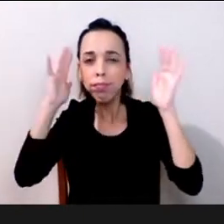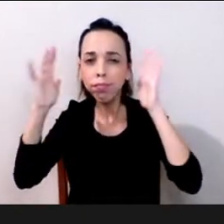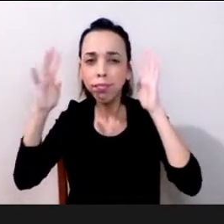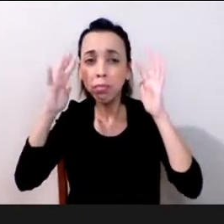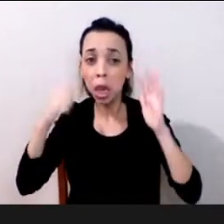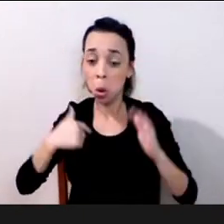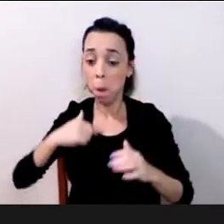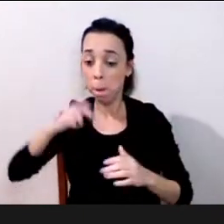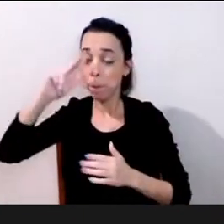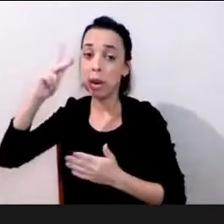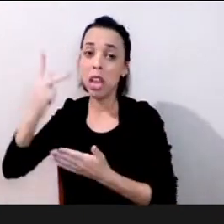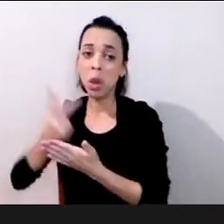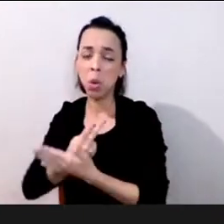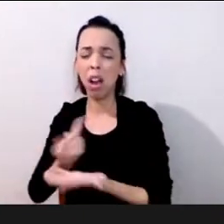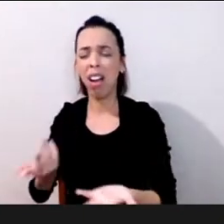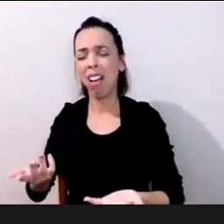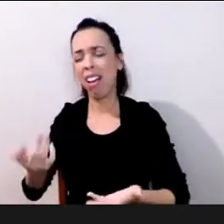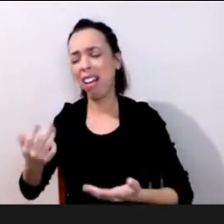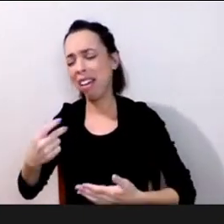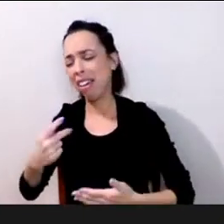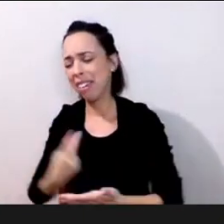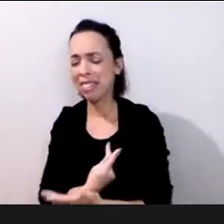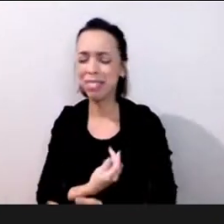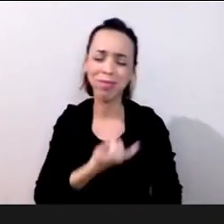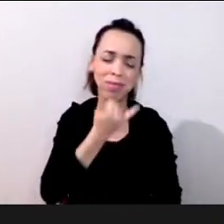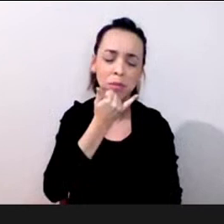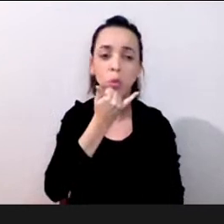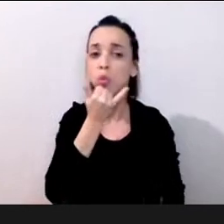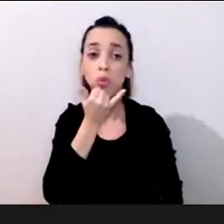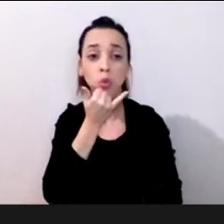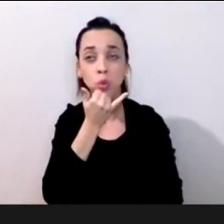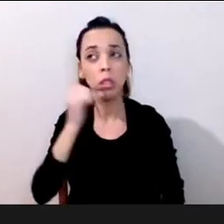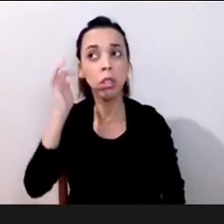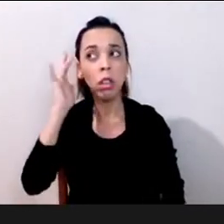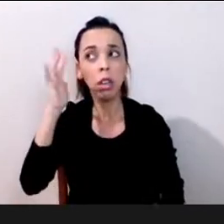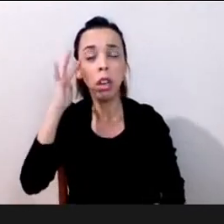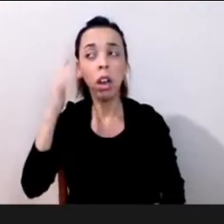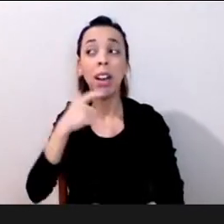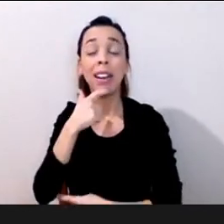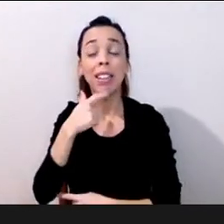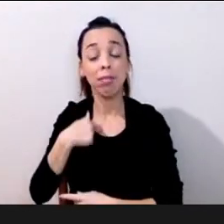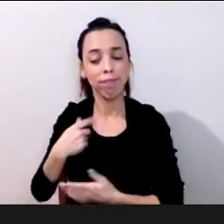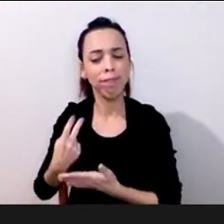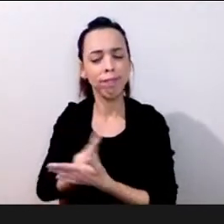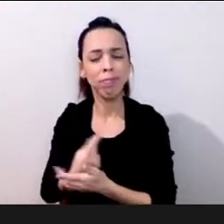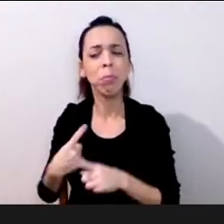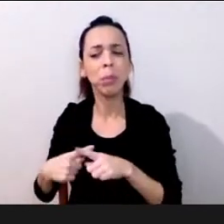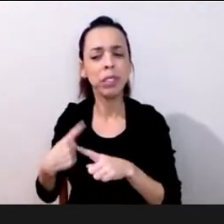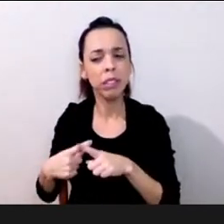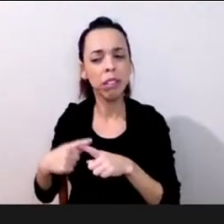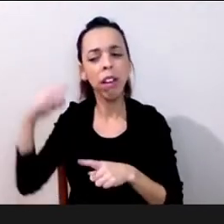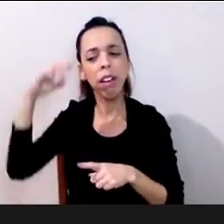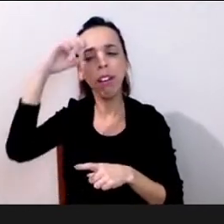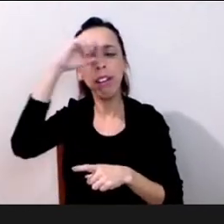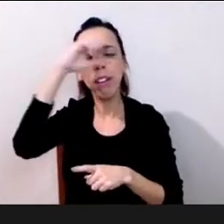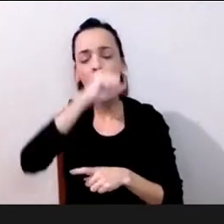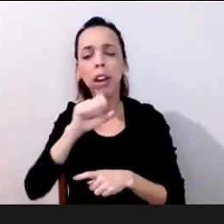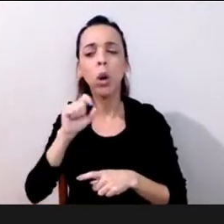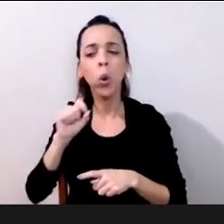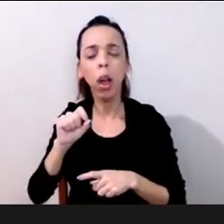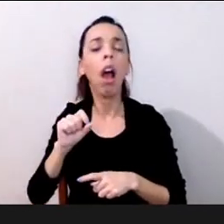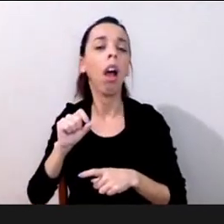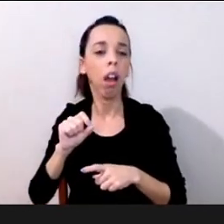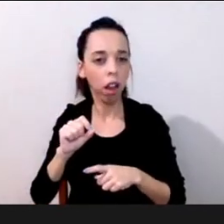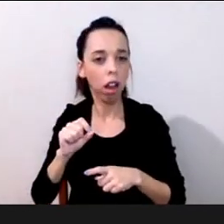nos faz vencer esses erros não quer dizer ficarmos perfeitos isso não a palavra perfeito não faz parte deste dicionário